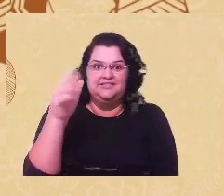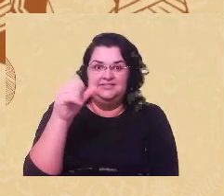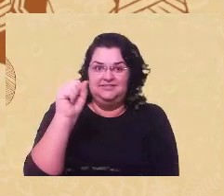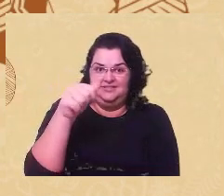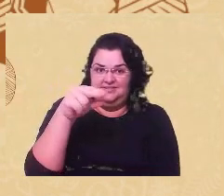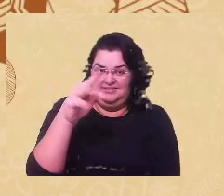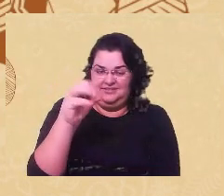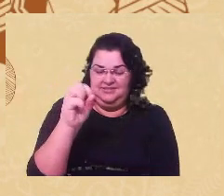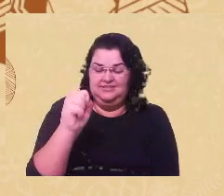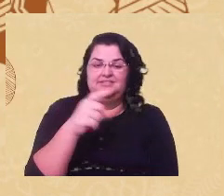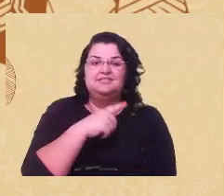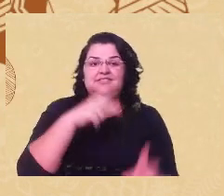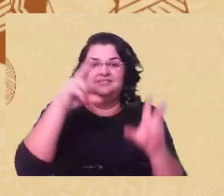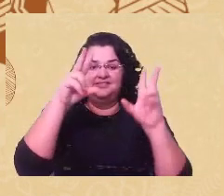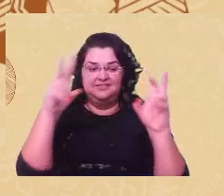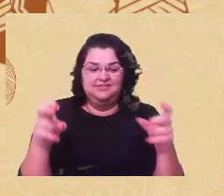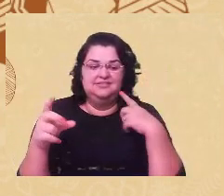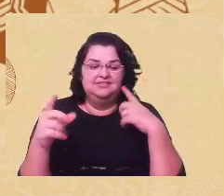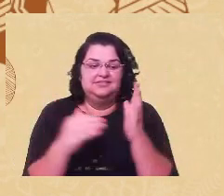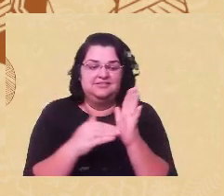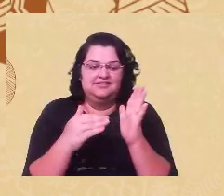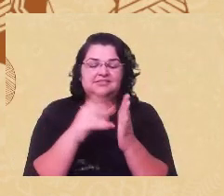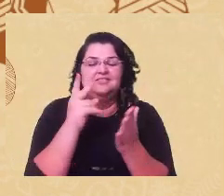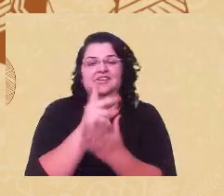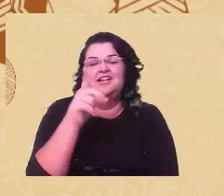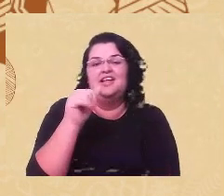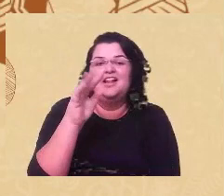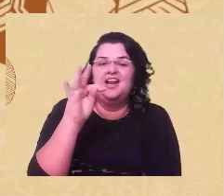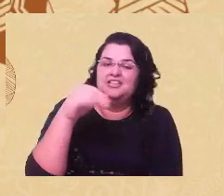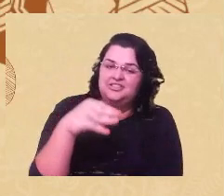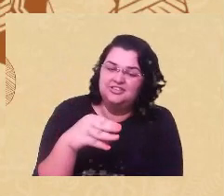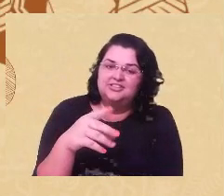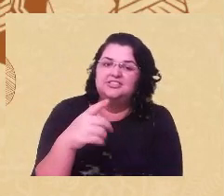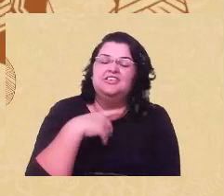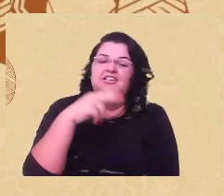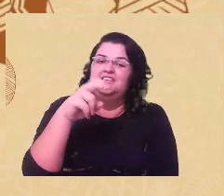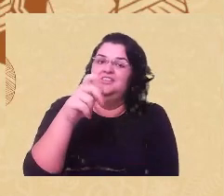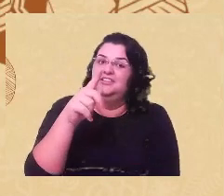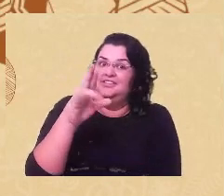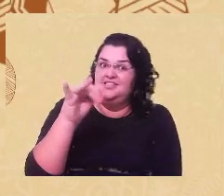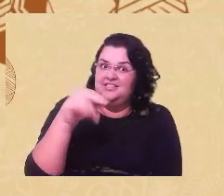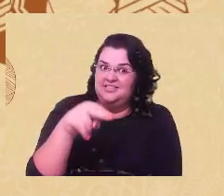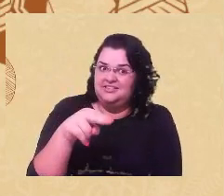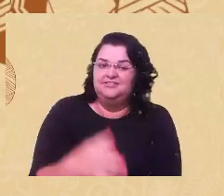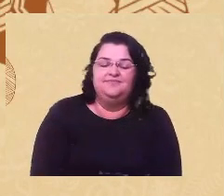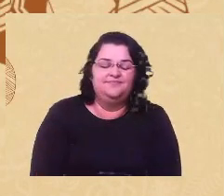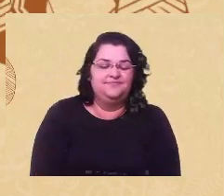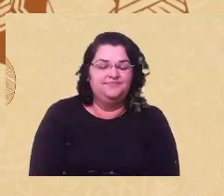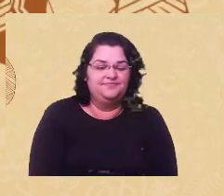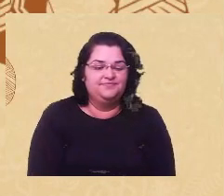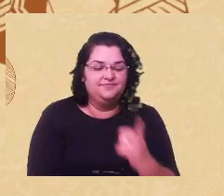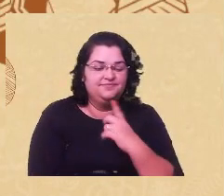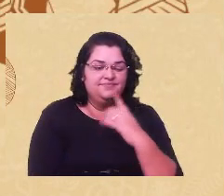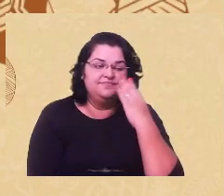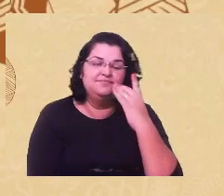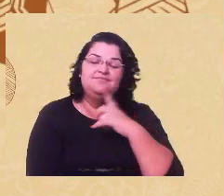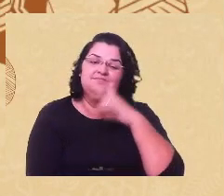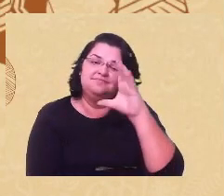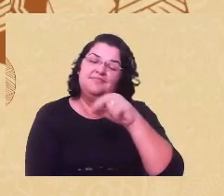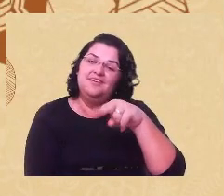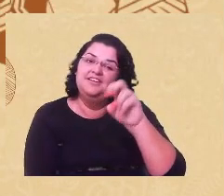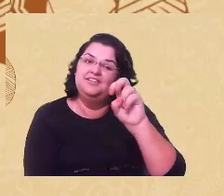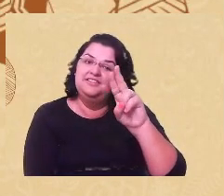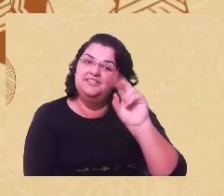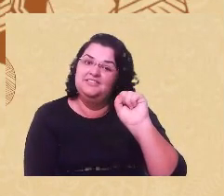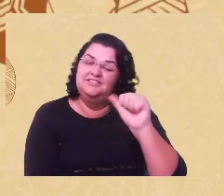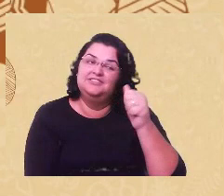termos mulata mulatinha negrinha e aí eu estou entendendo que a Neusa Santos é uma mulher